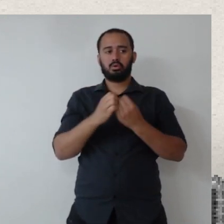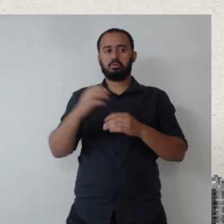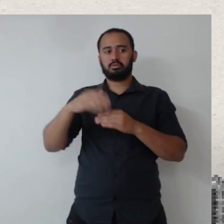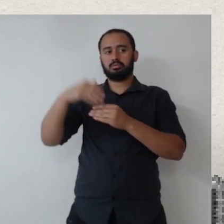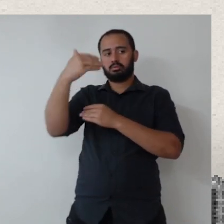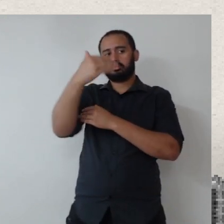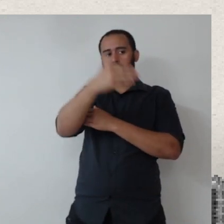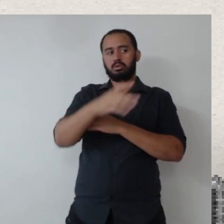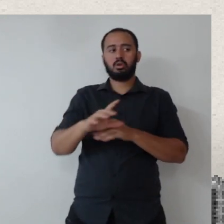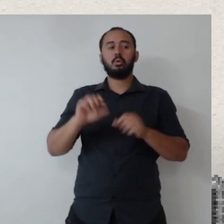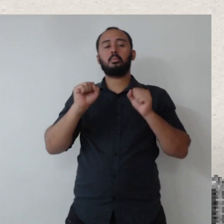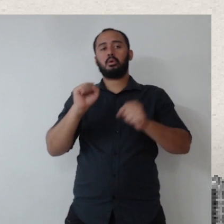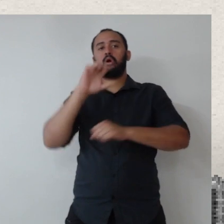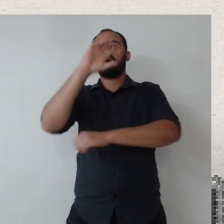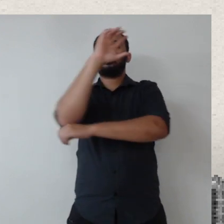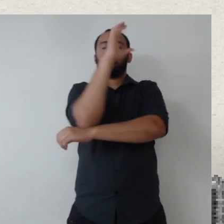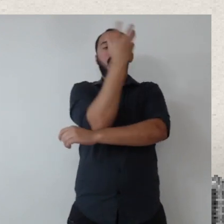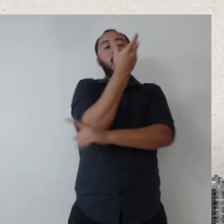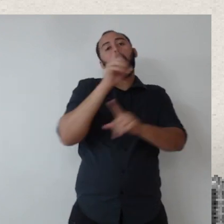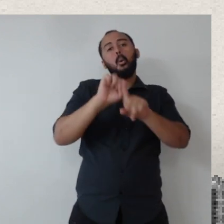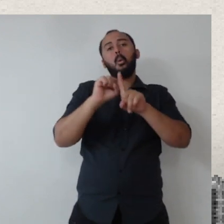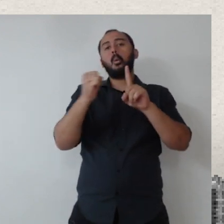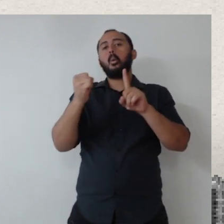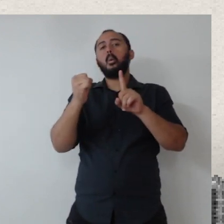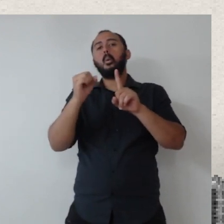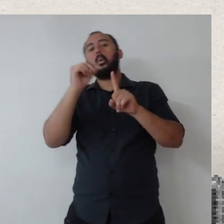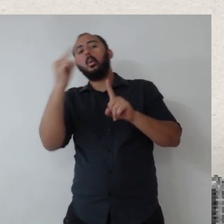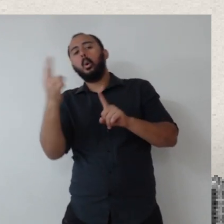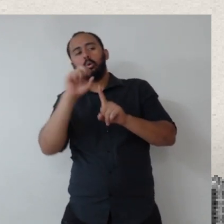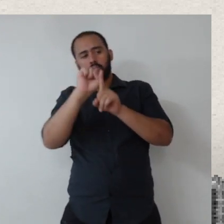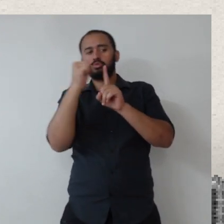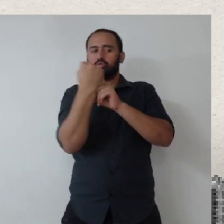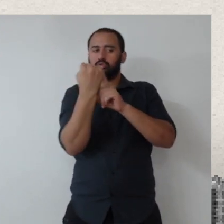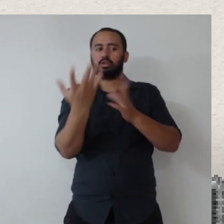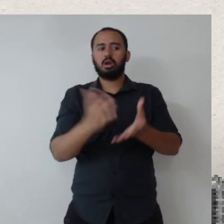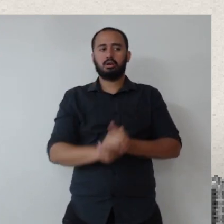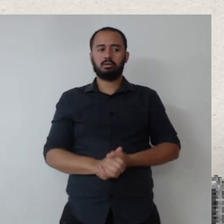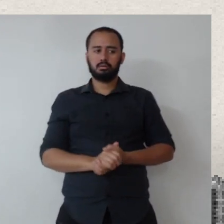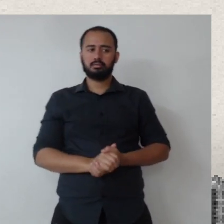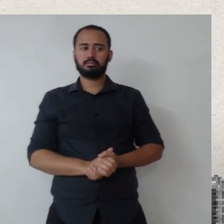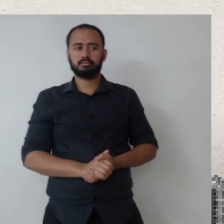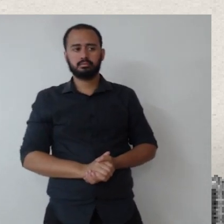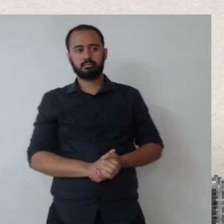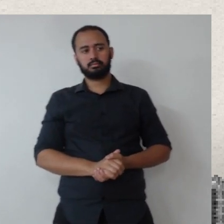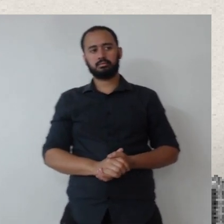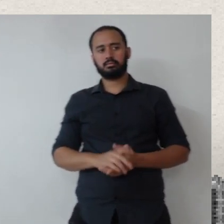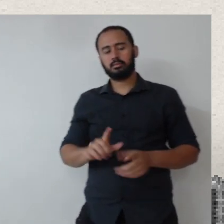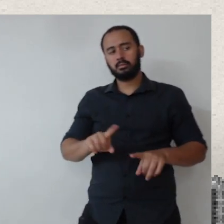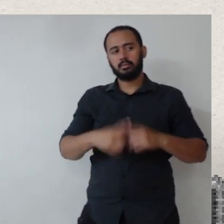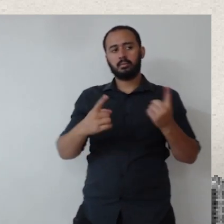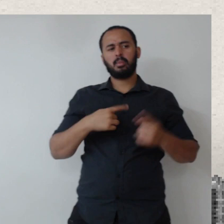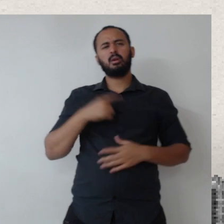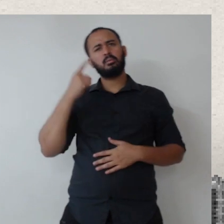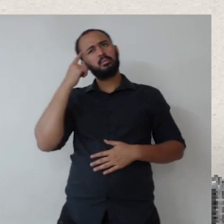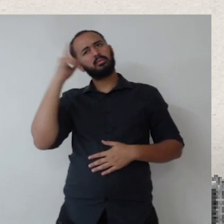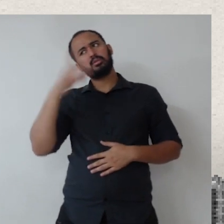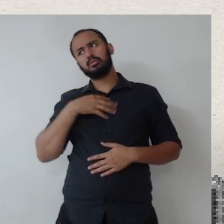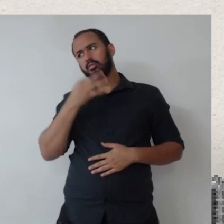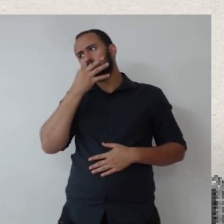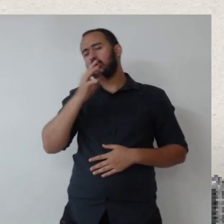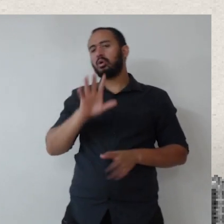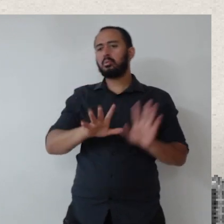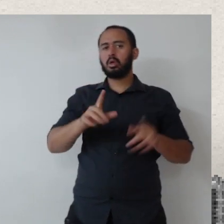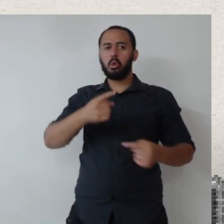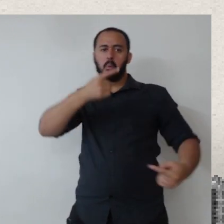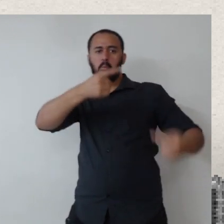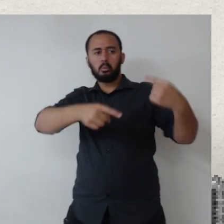seja ela ambiental ou social. Isso é que as empresas fazem muito, e alguns órgãos públicos já fazem. Mas, pensando assim, do ponto de vista de